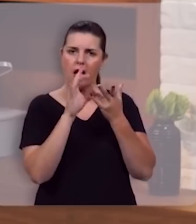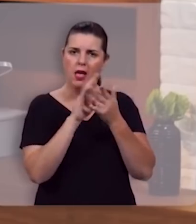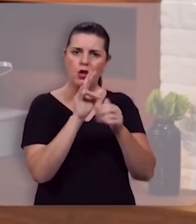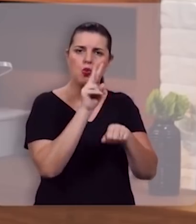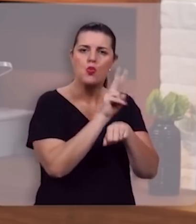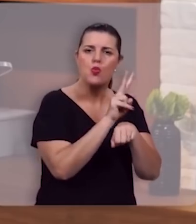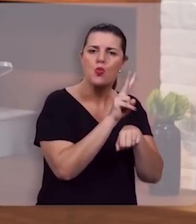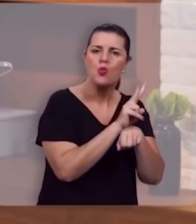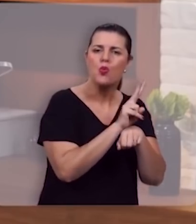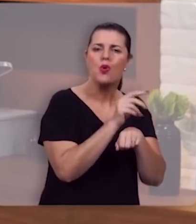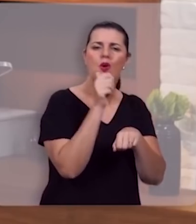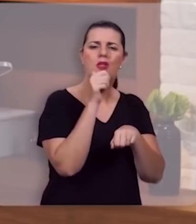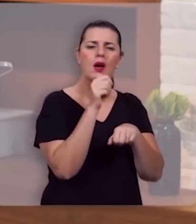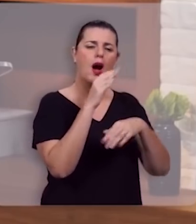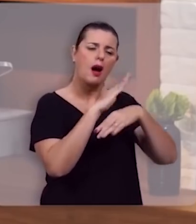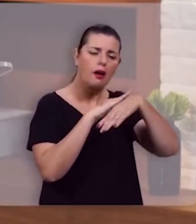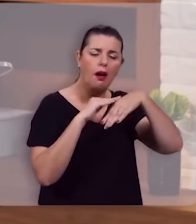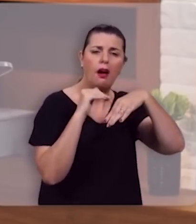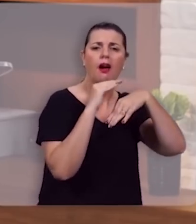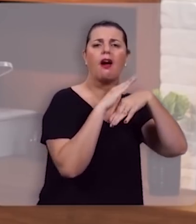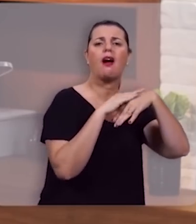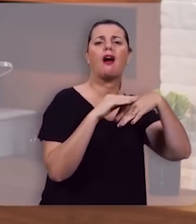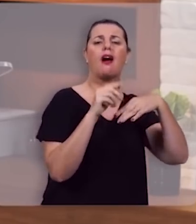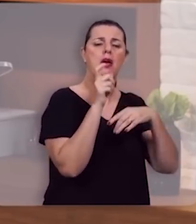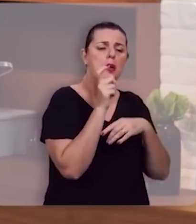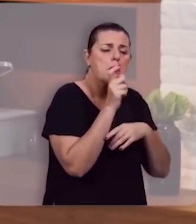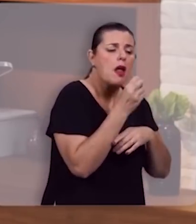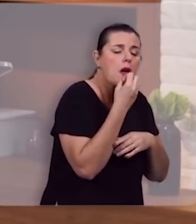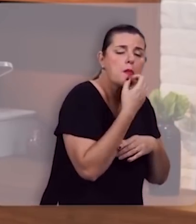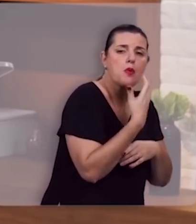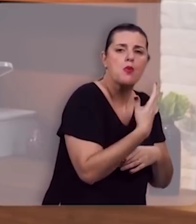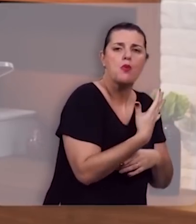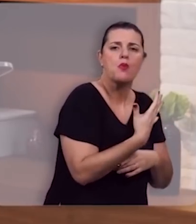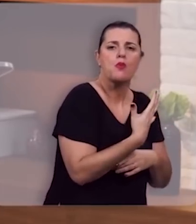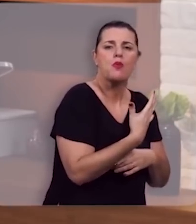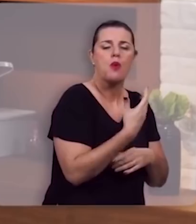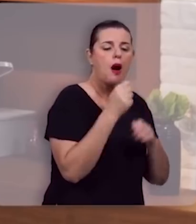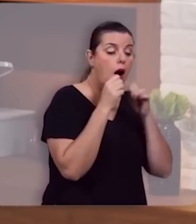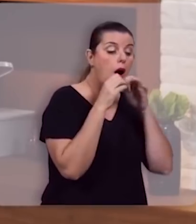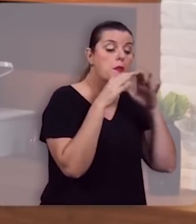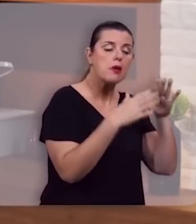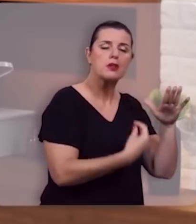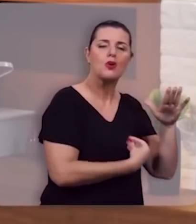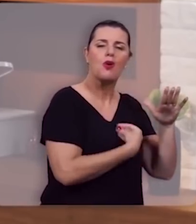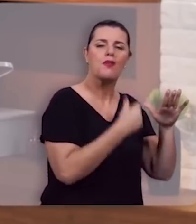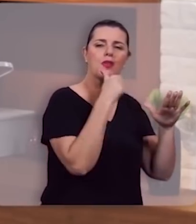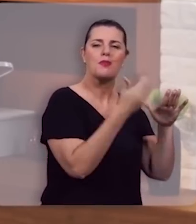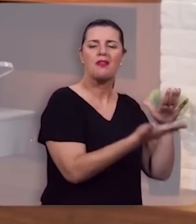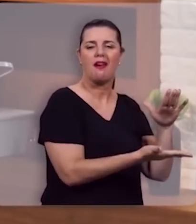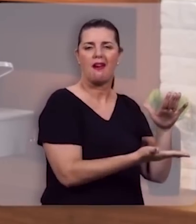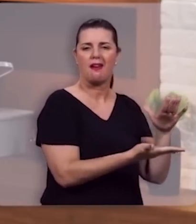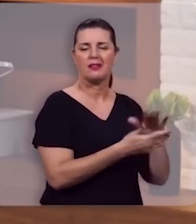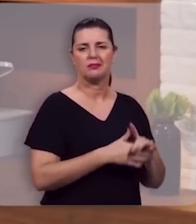romântico com ela sendo afetuoso carinhoso com ela isso abençoa a vida dessa mulher